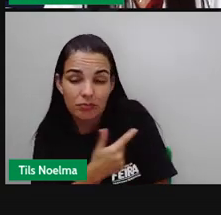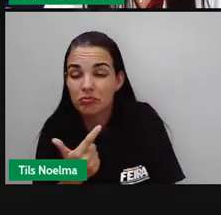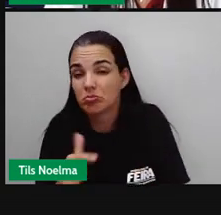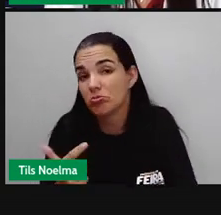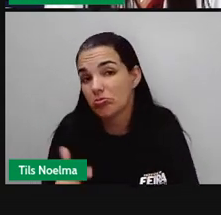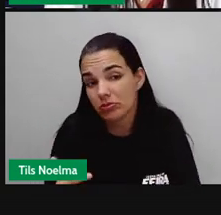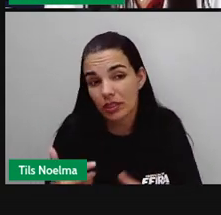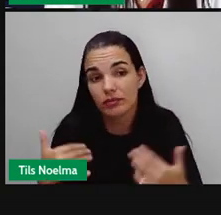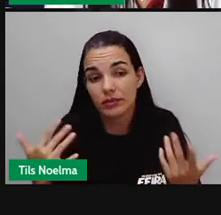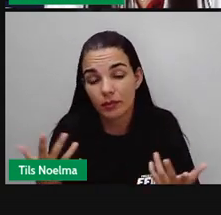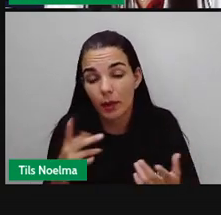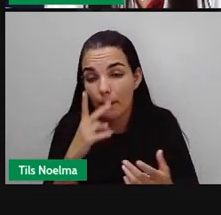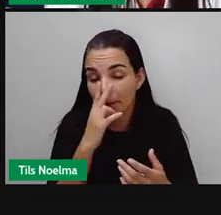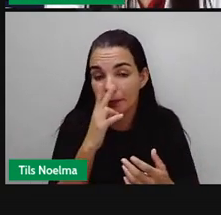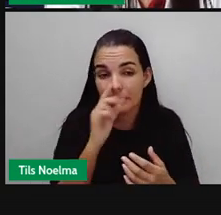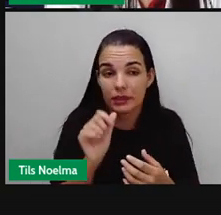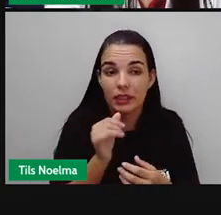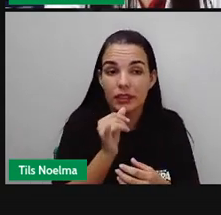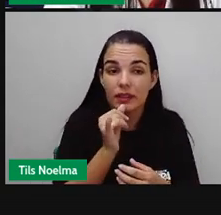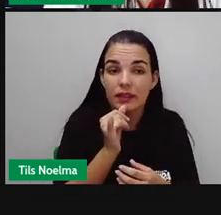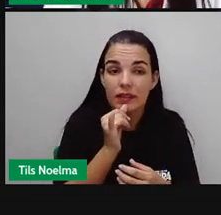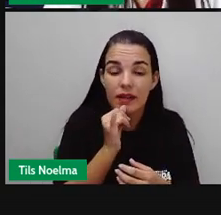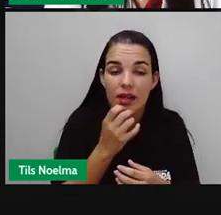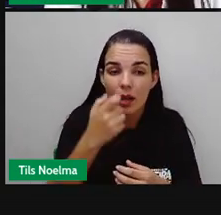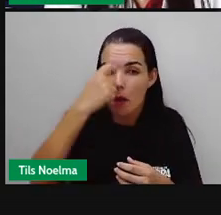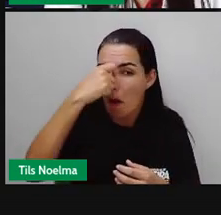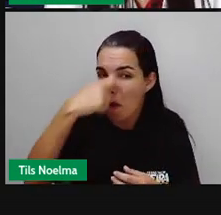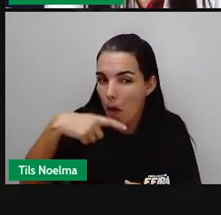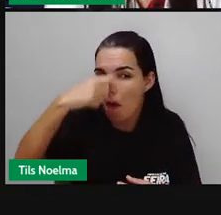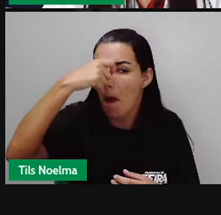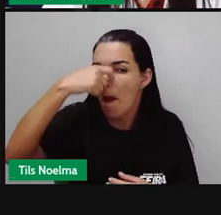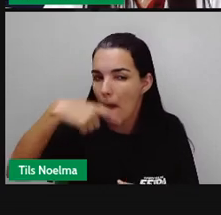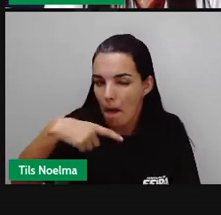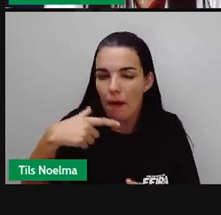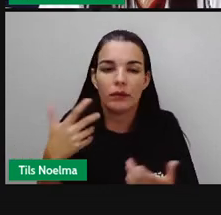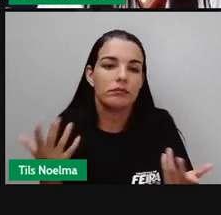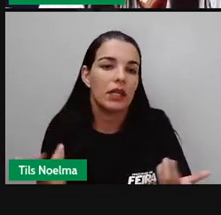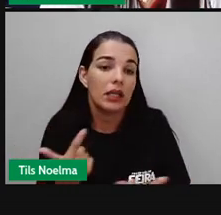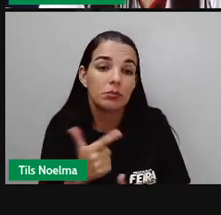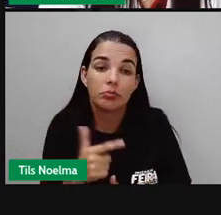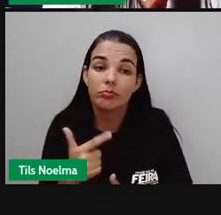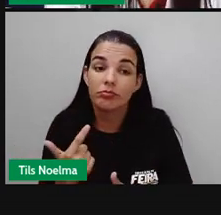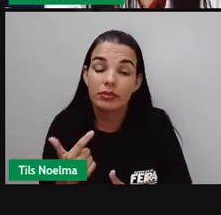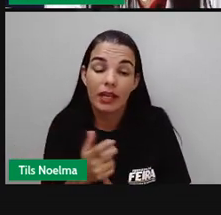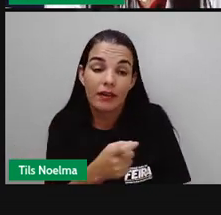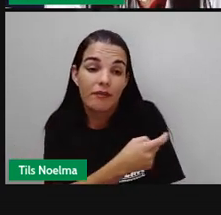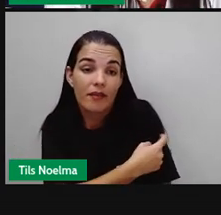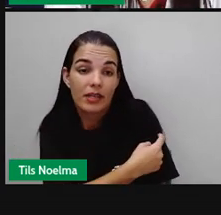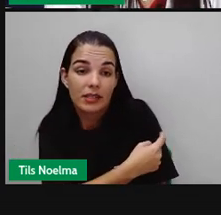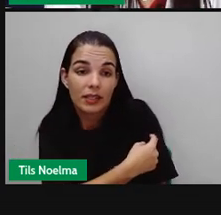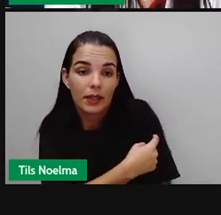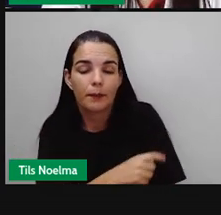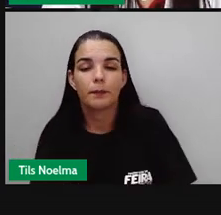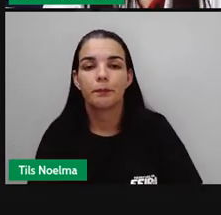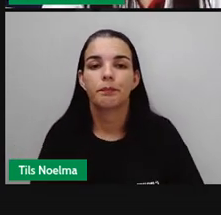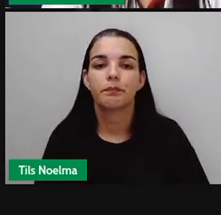as doenças virais, por exemplo. Muitas doenças virais não se tem ainda uma vacina.